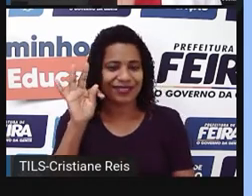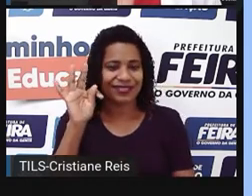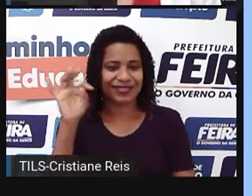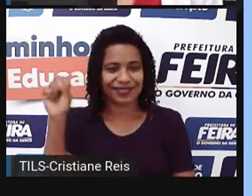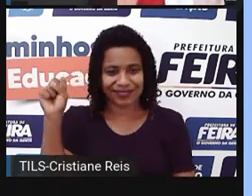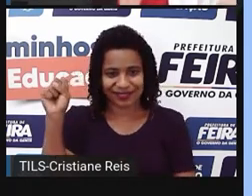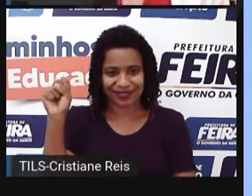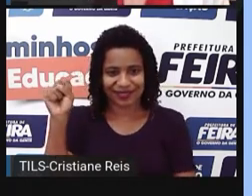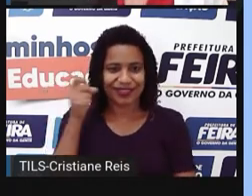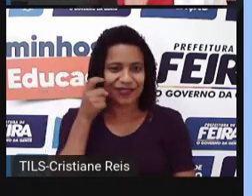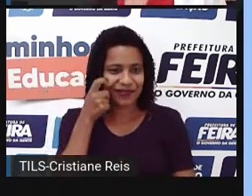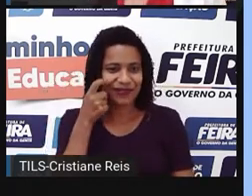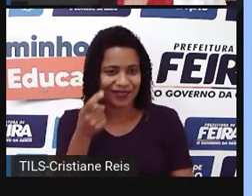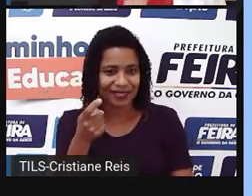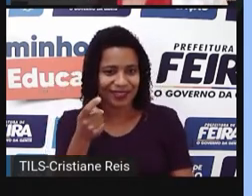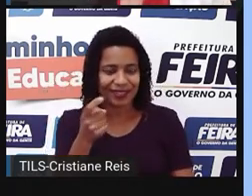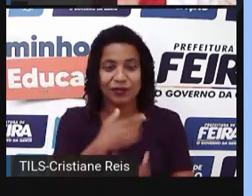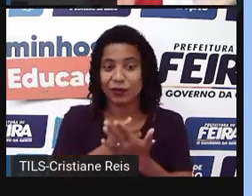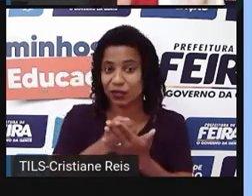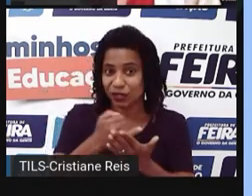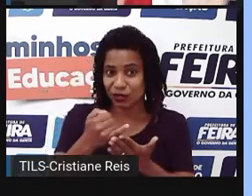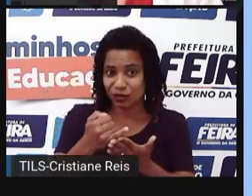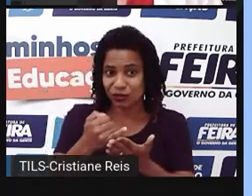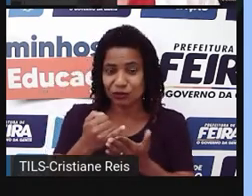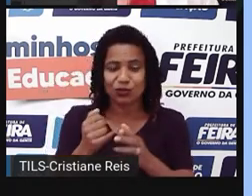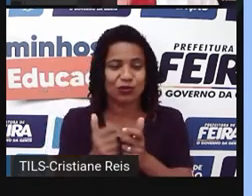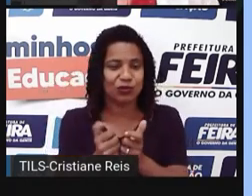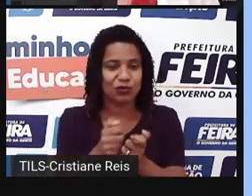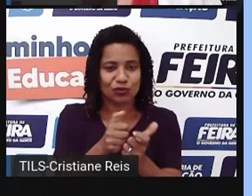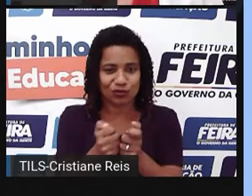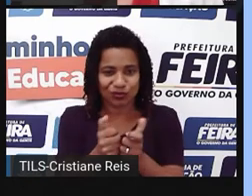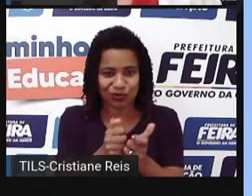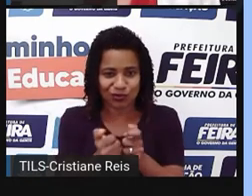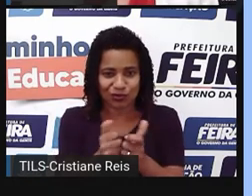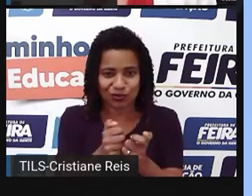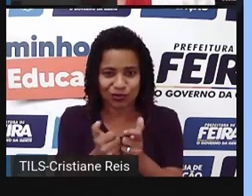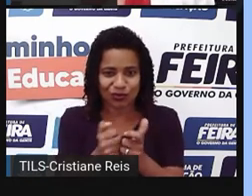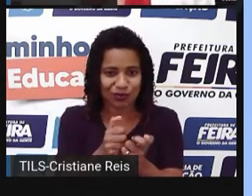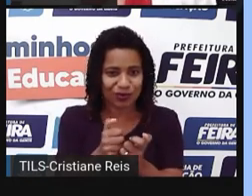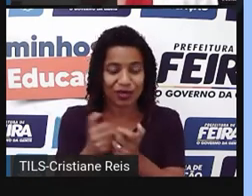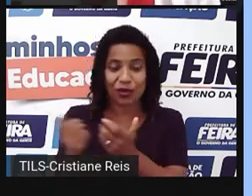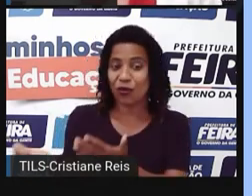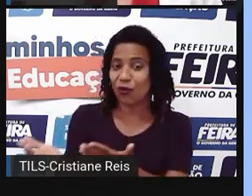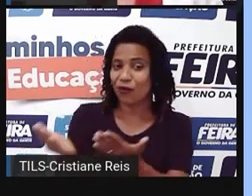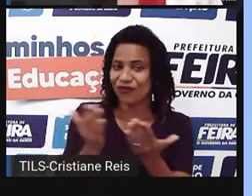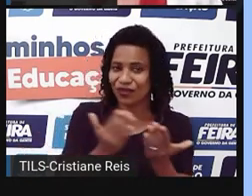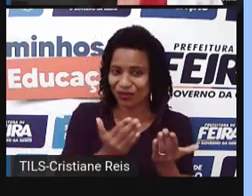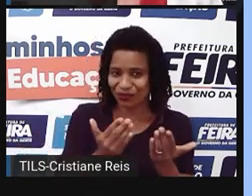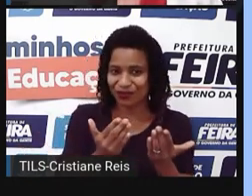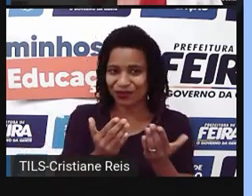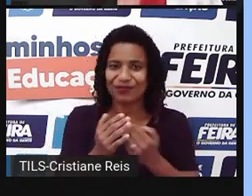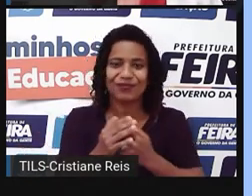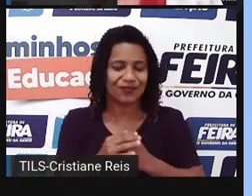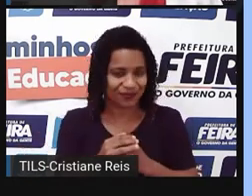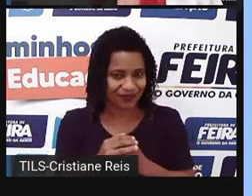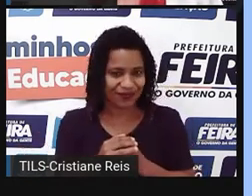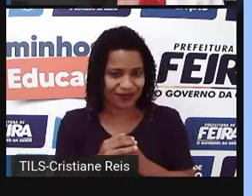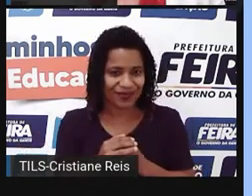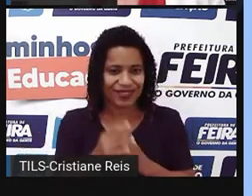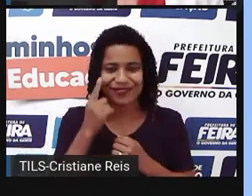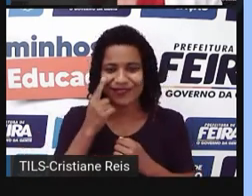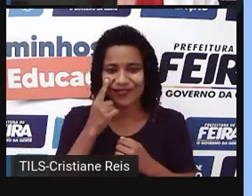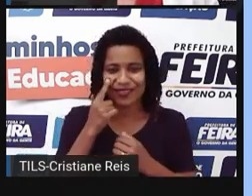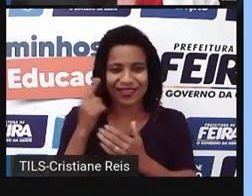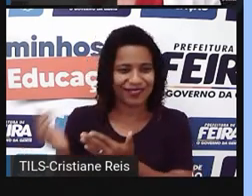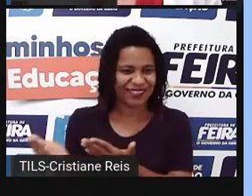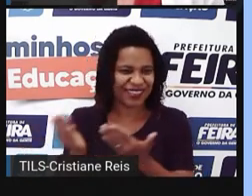Então, veja que no início do jogo, lá no Game Interland, ele nos convidou a fazer isto. Então, ele utilizou